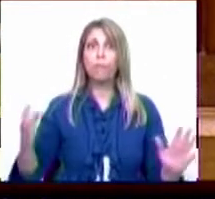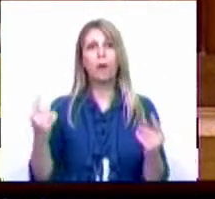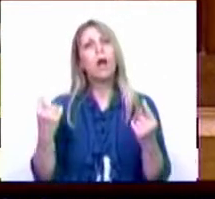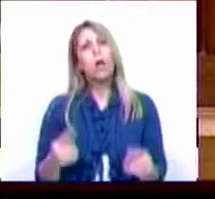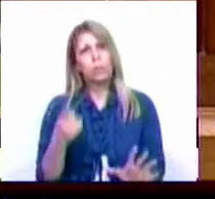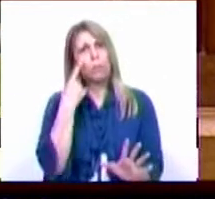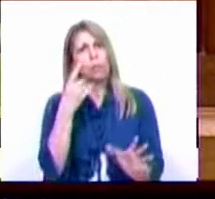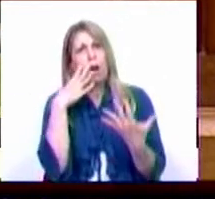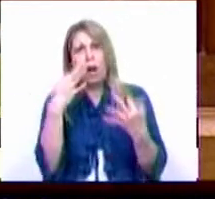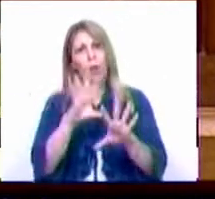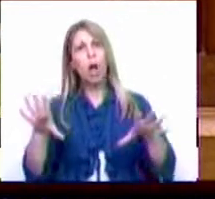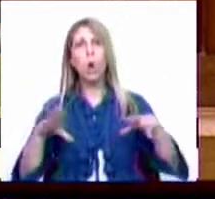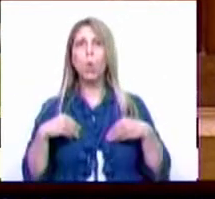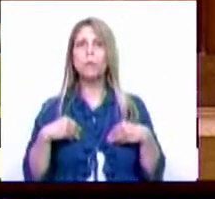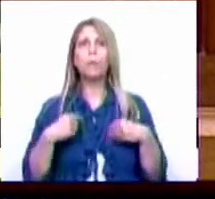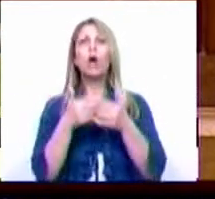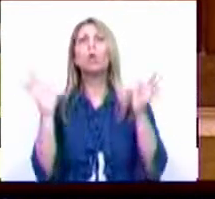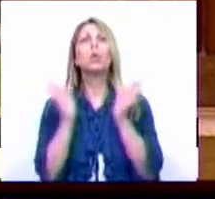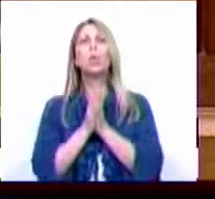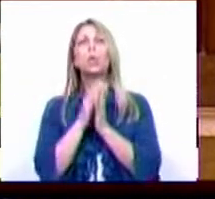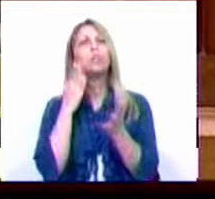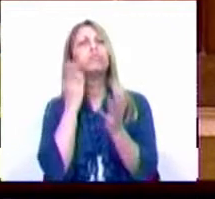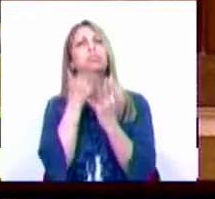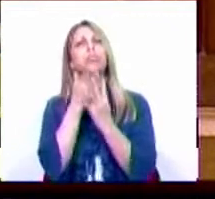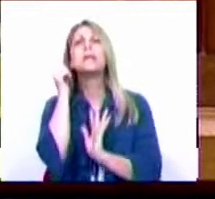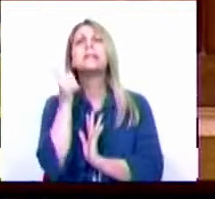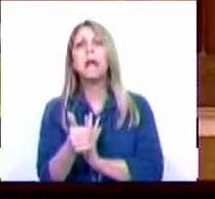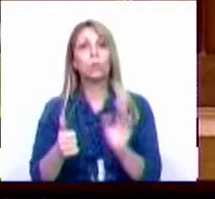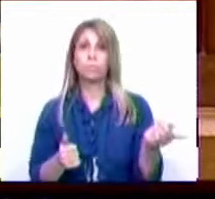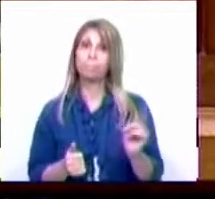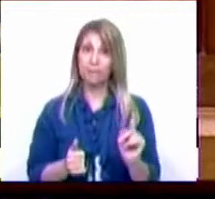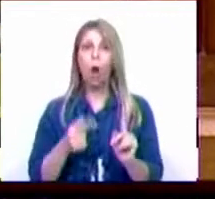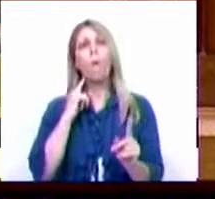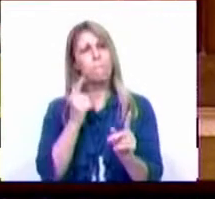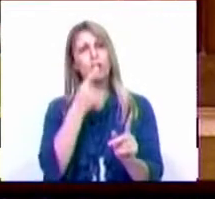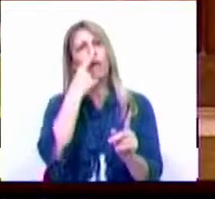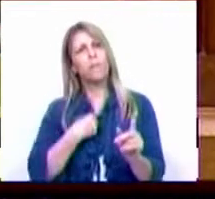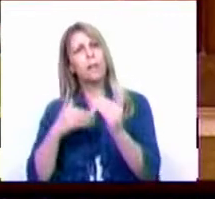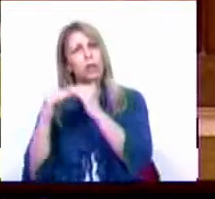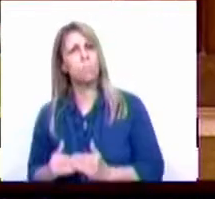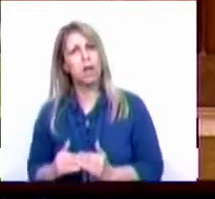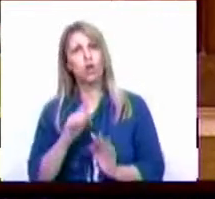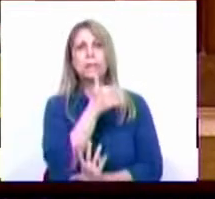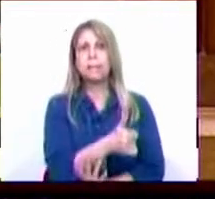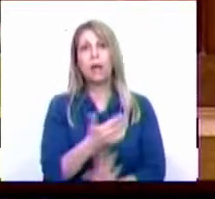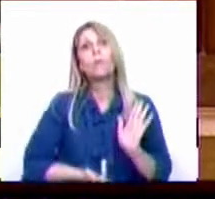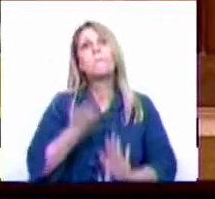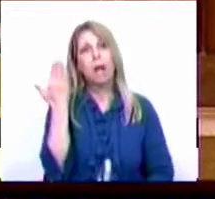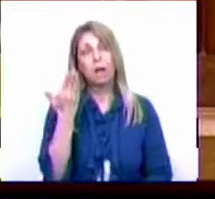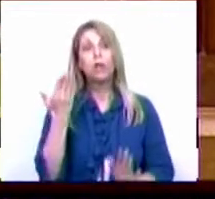humildade de reconhecer que não se acertou tudo, mas onde se acertou muitíssimo mais do que aquilo que se falhou, nomeadamente por existir esta